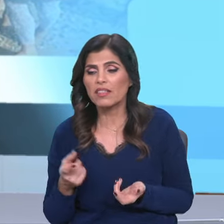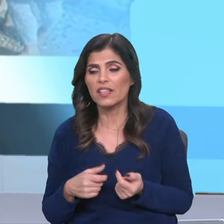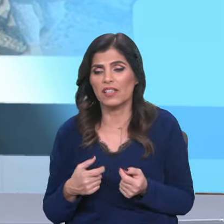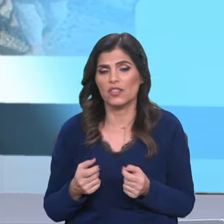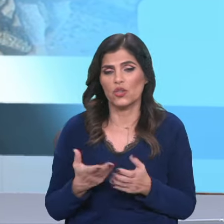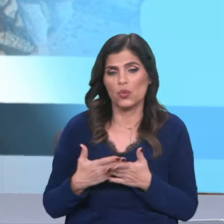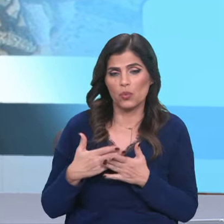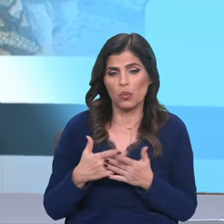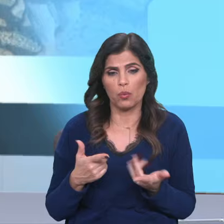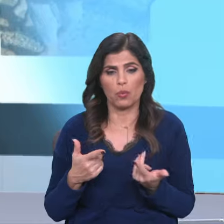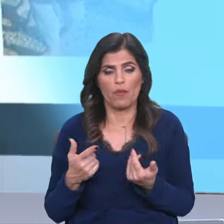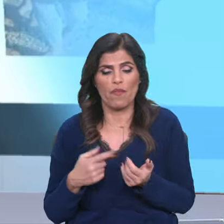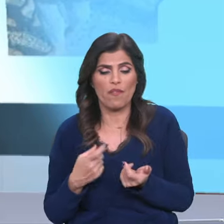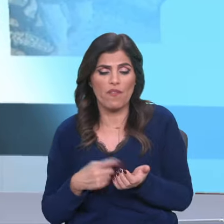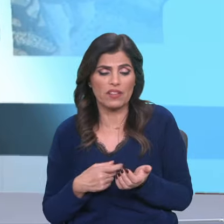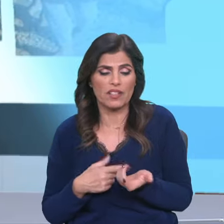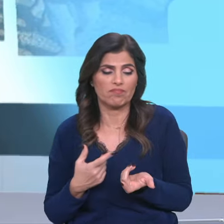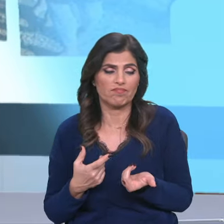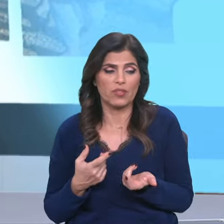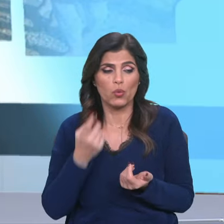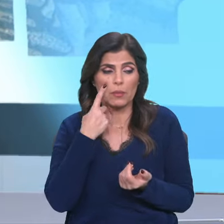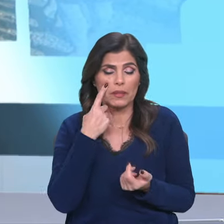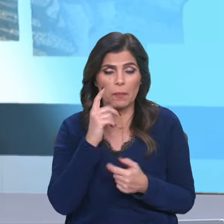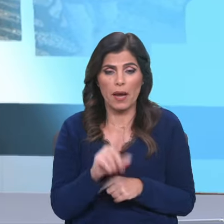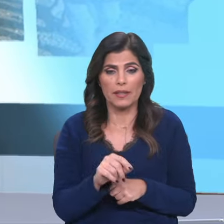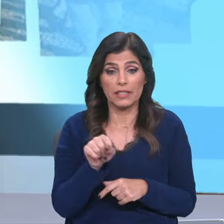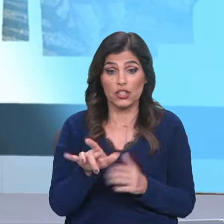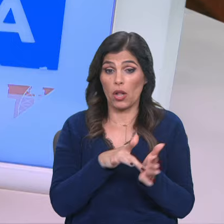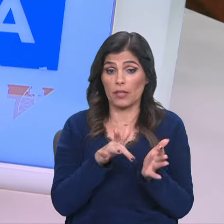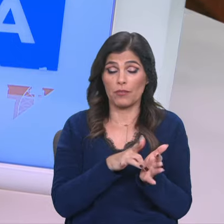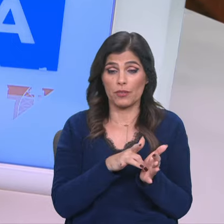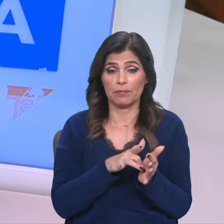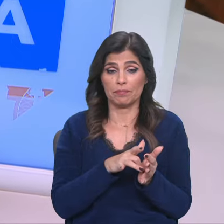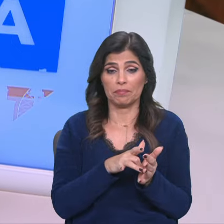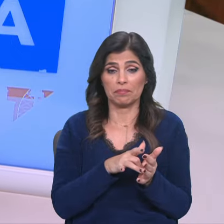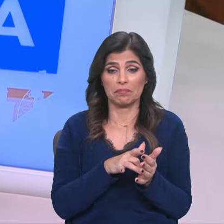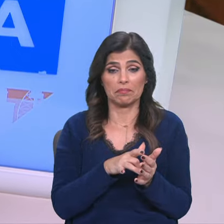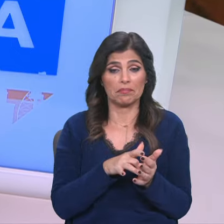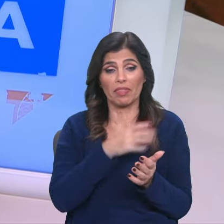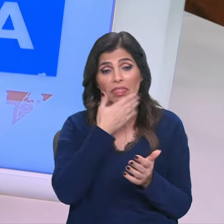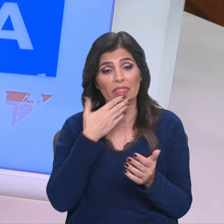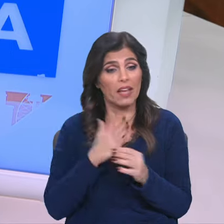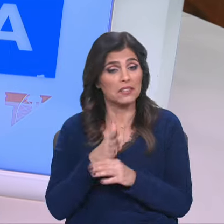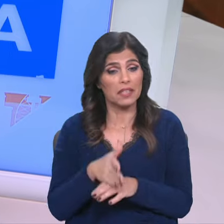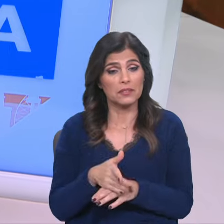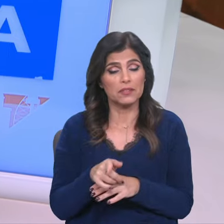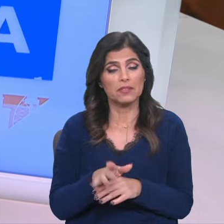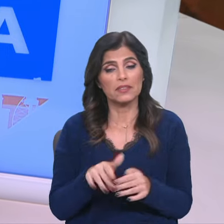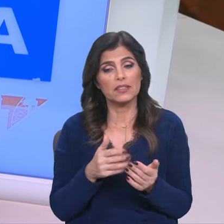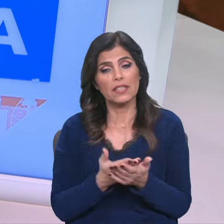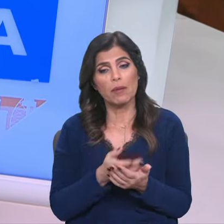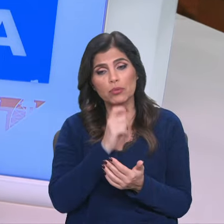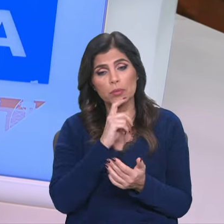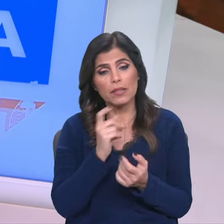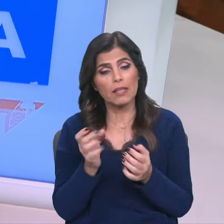conhecimento e este é um livro que, de forma até bastante acessível, possibilita-se esse aproximar.